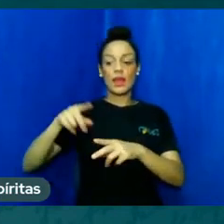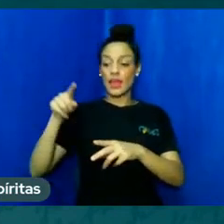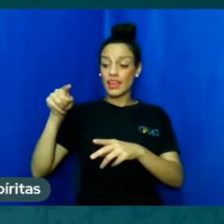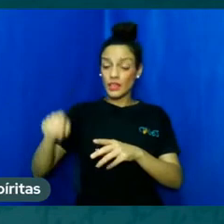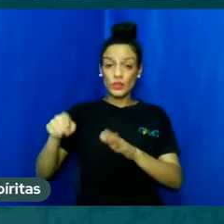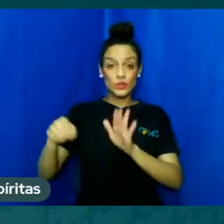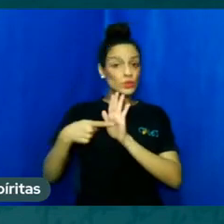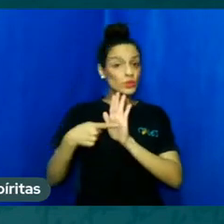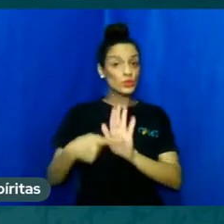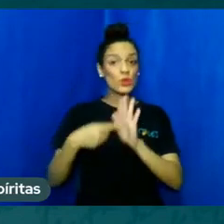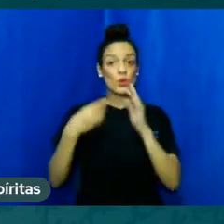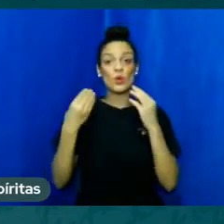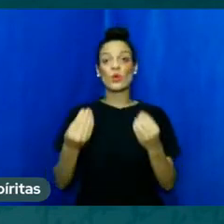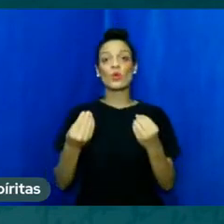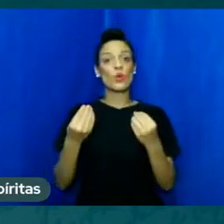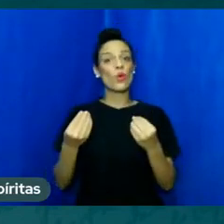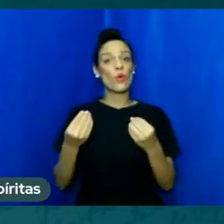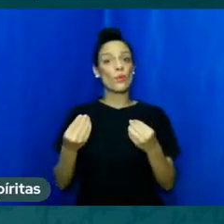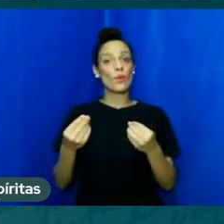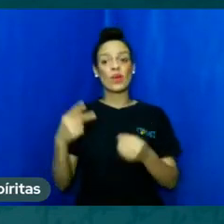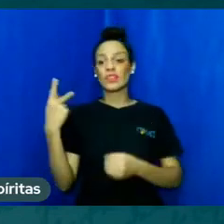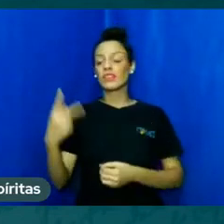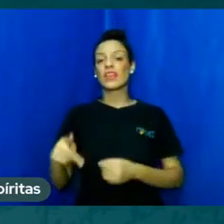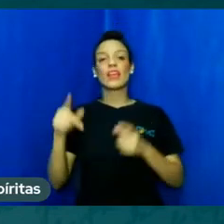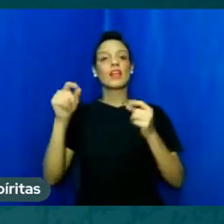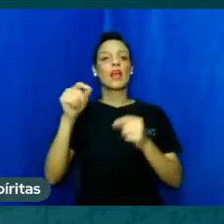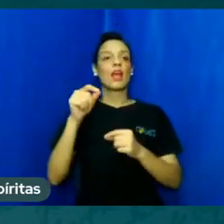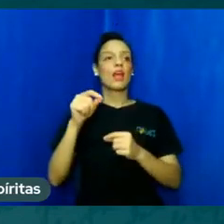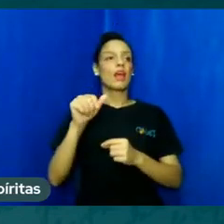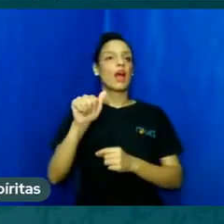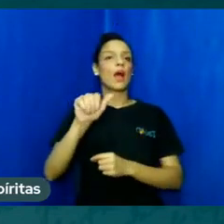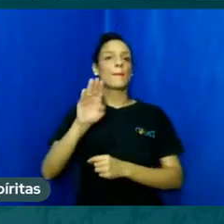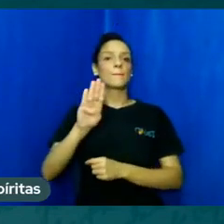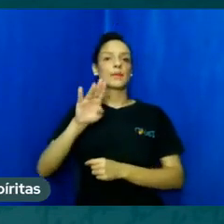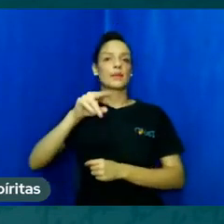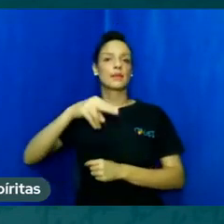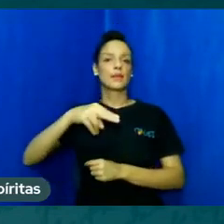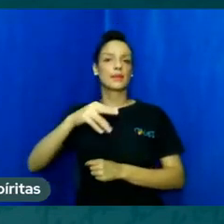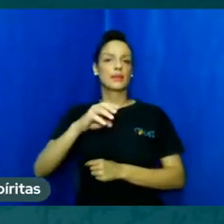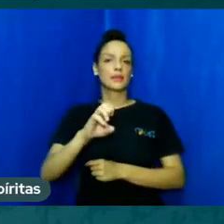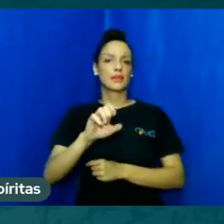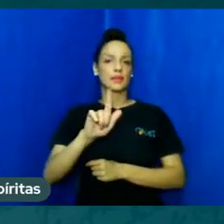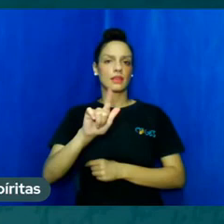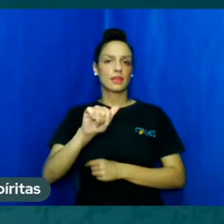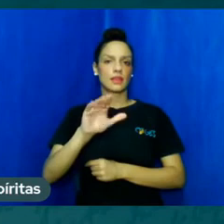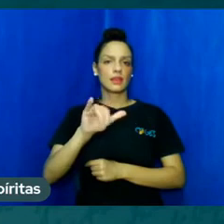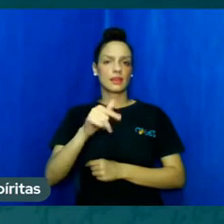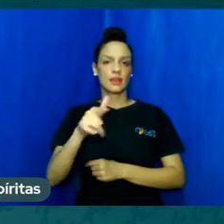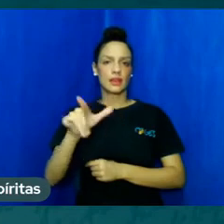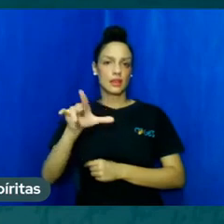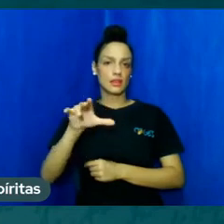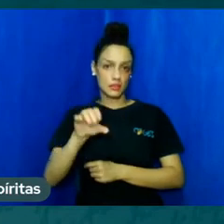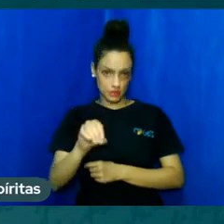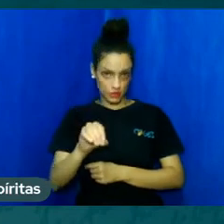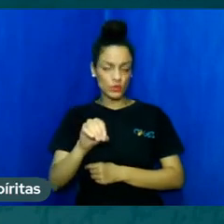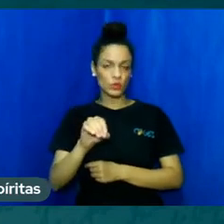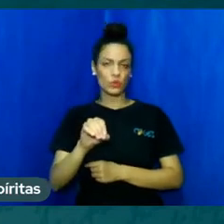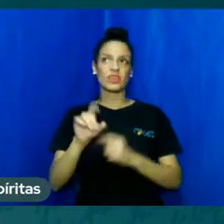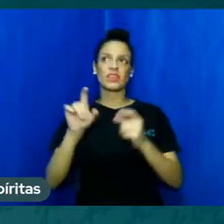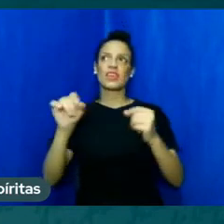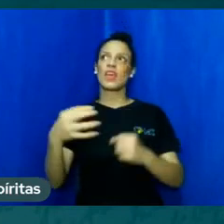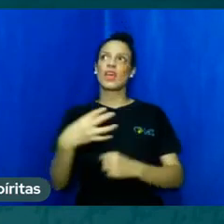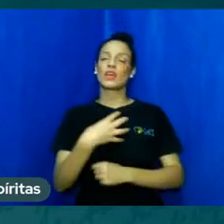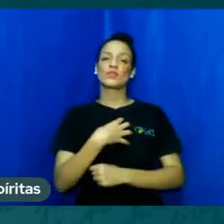desprendimento a total abnegação que é justamente a maneira de se